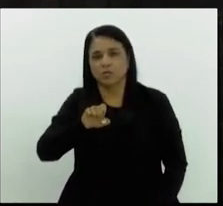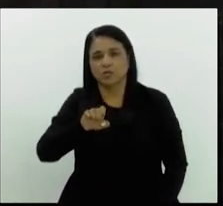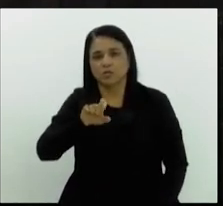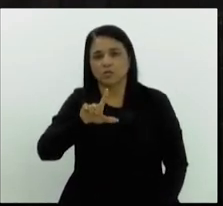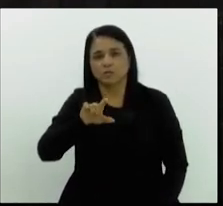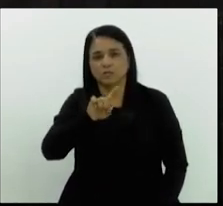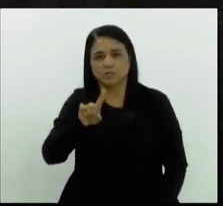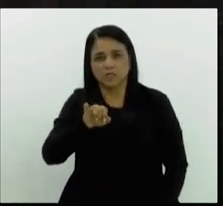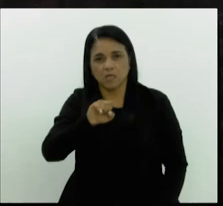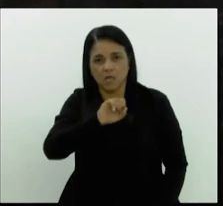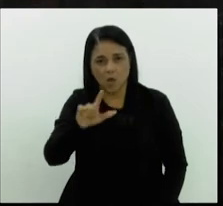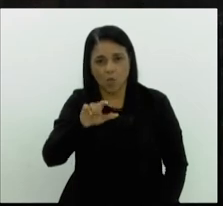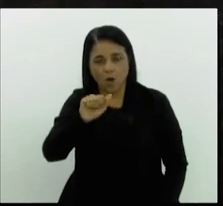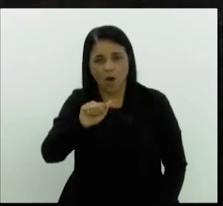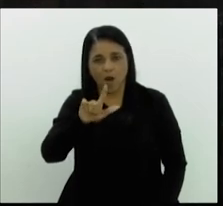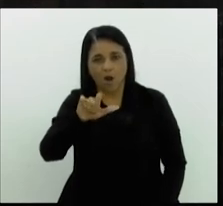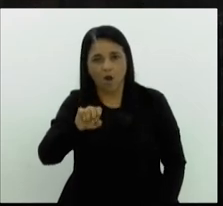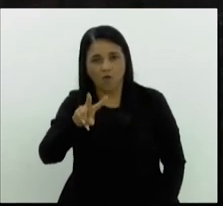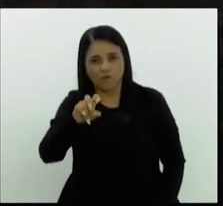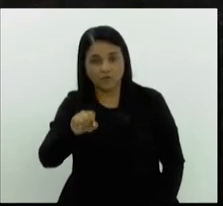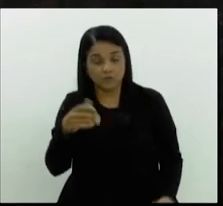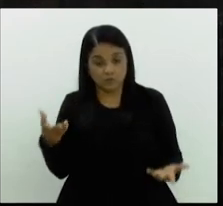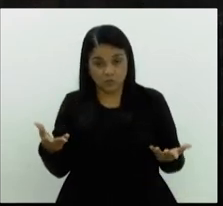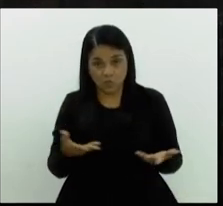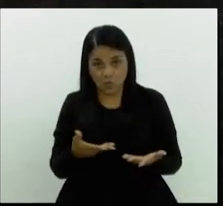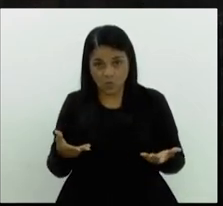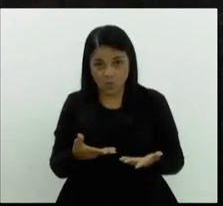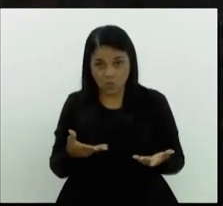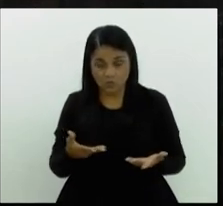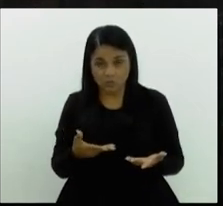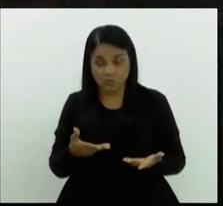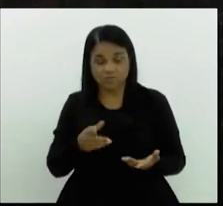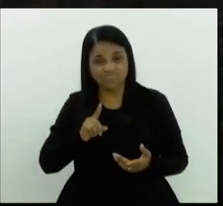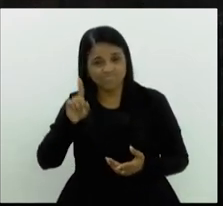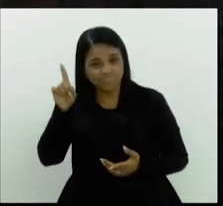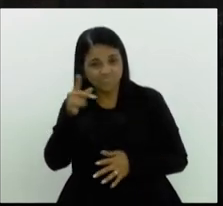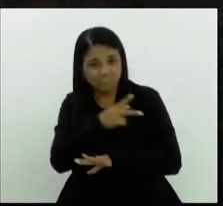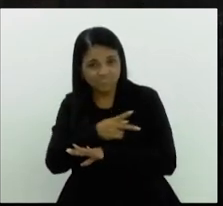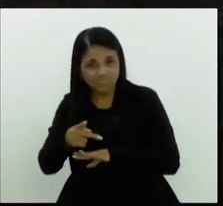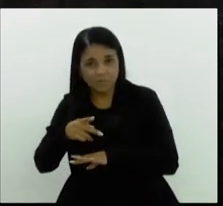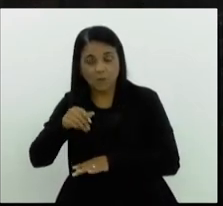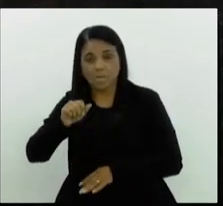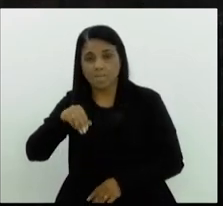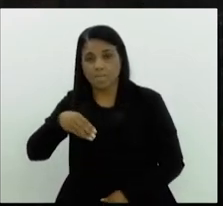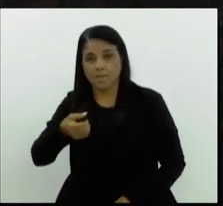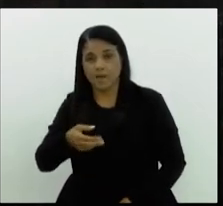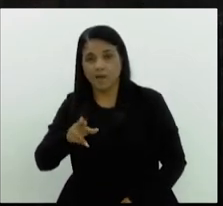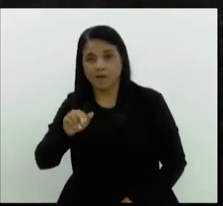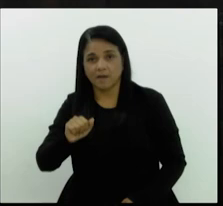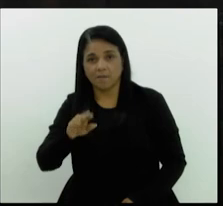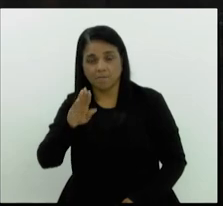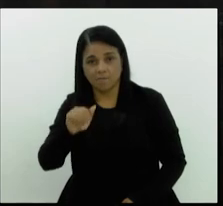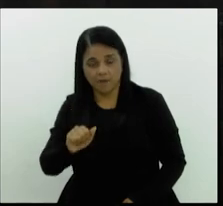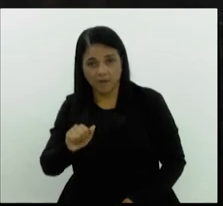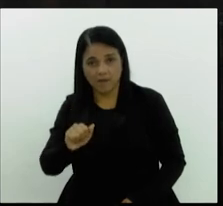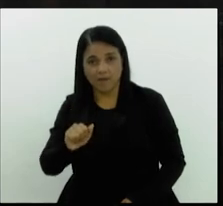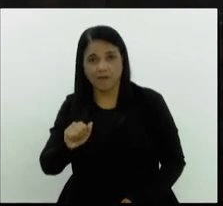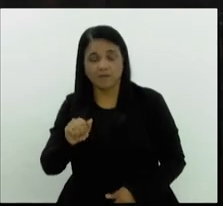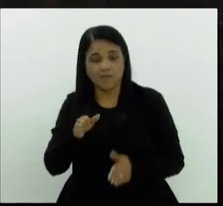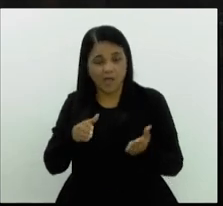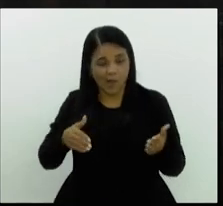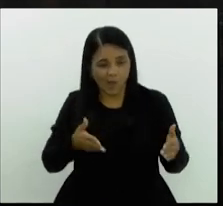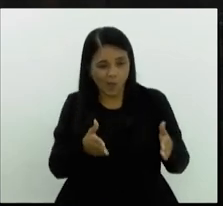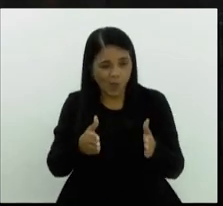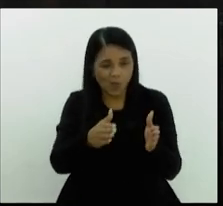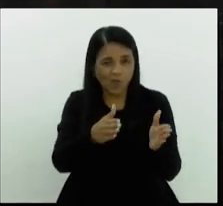anos atrás e que hoje, se nós formos lá, em Marabá, lá em Eldorado dos Carajás, lá na Curva